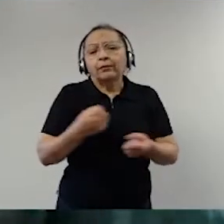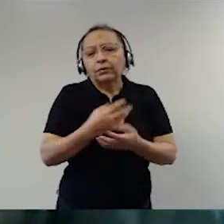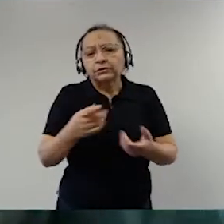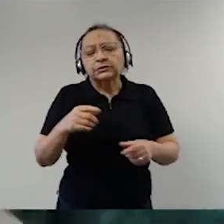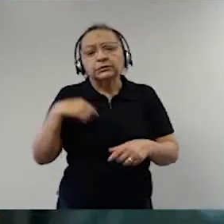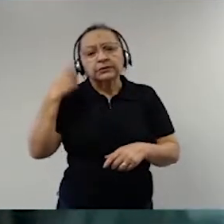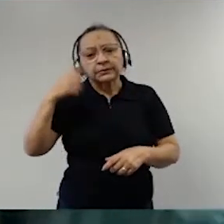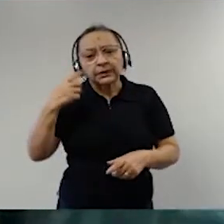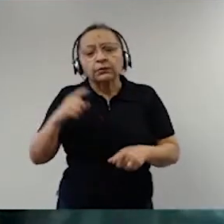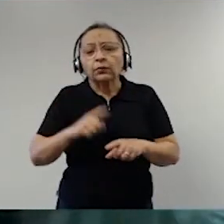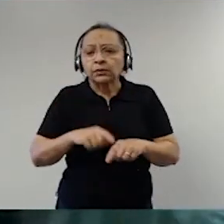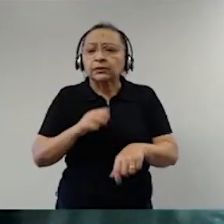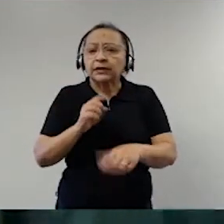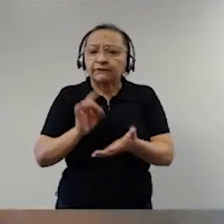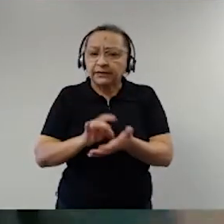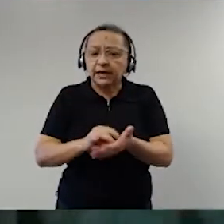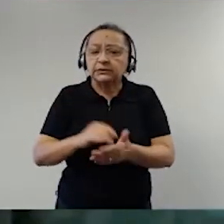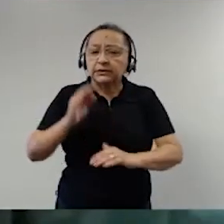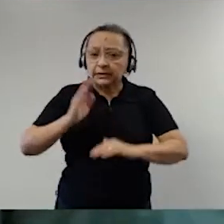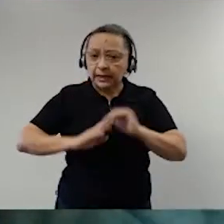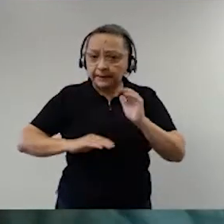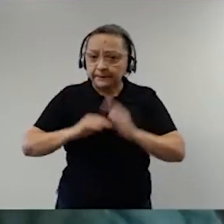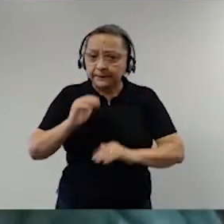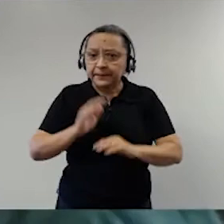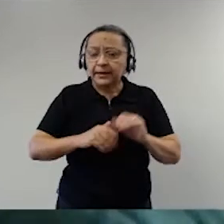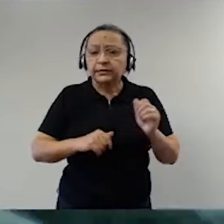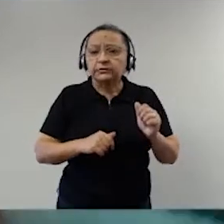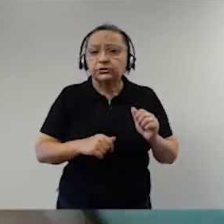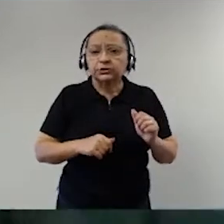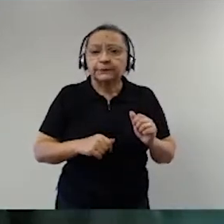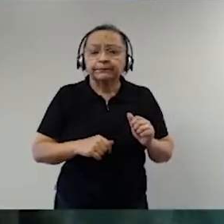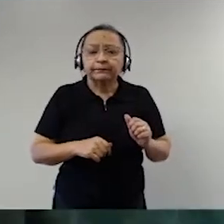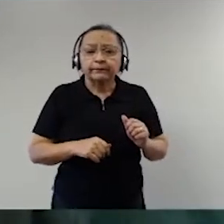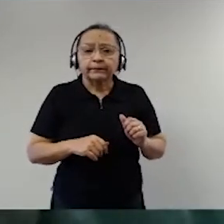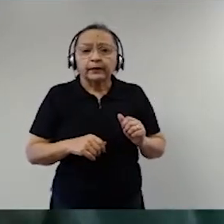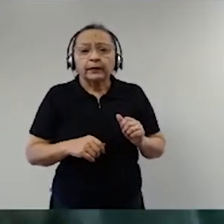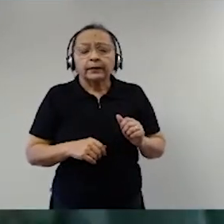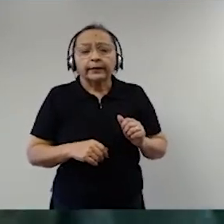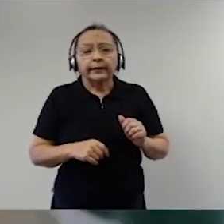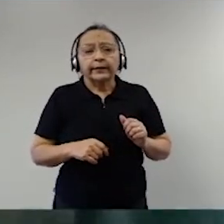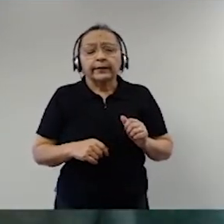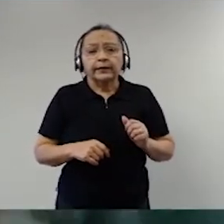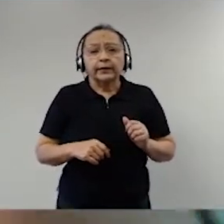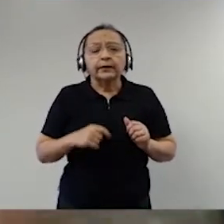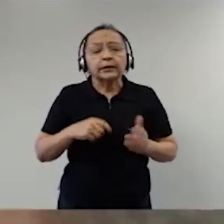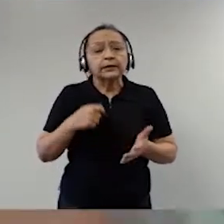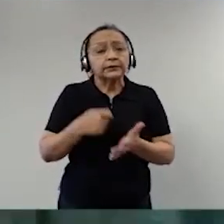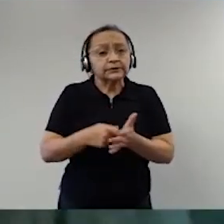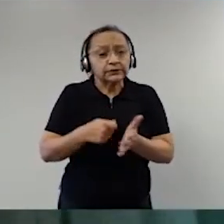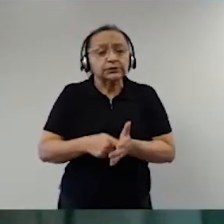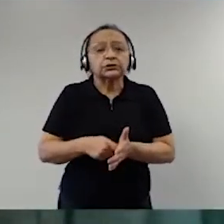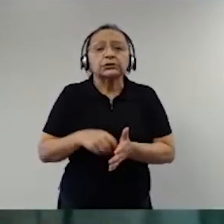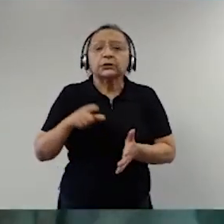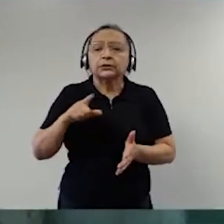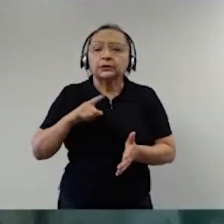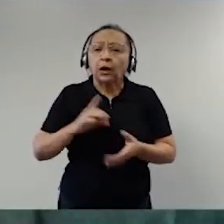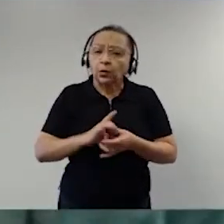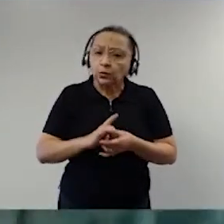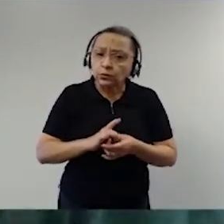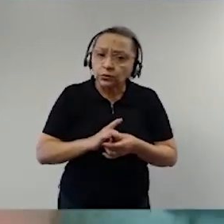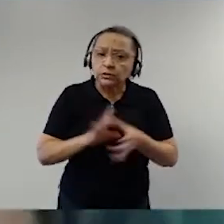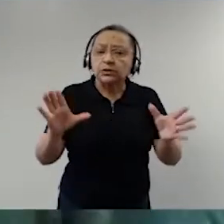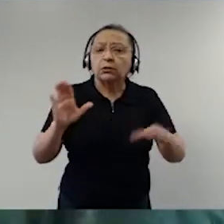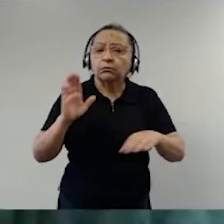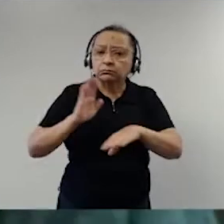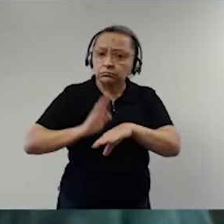quando, na prática, o 153 exige que seja autorizado no